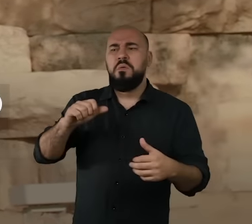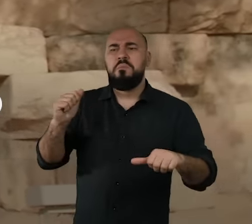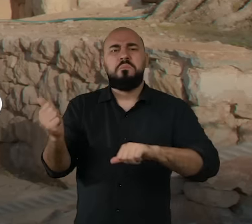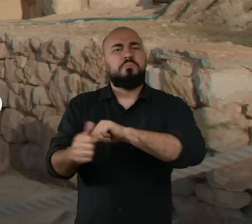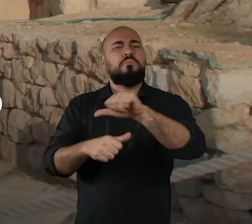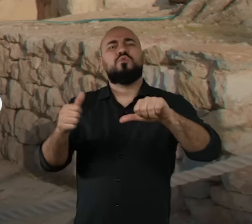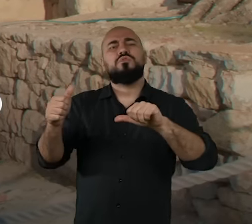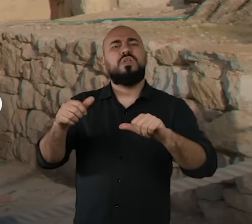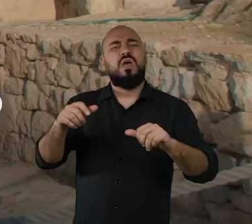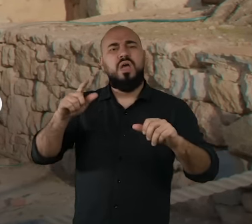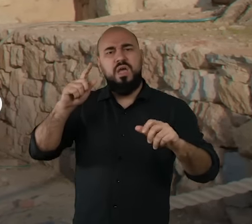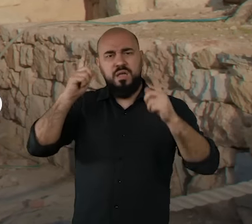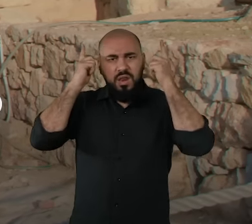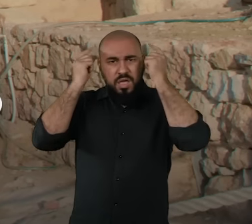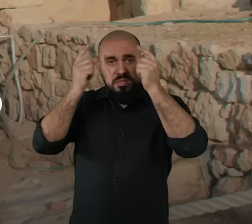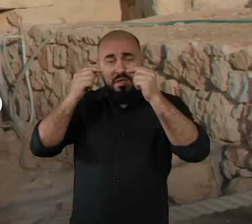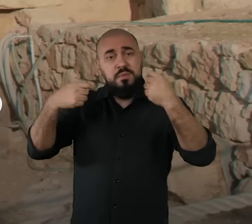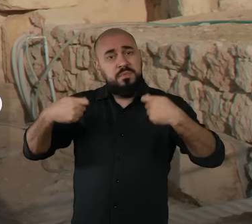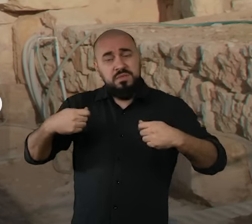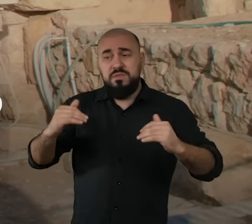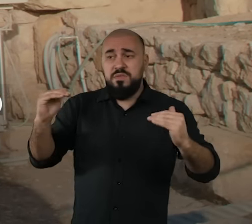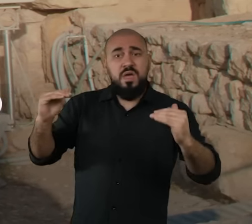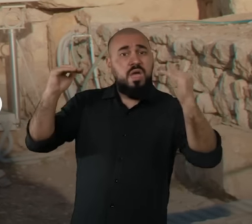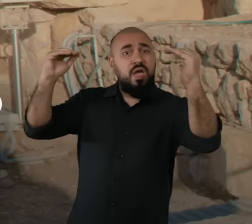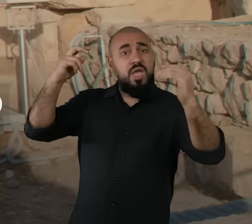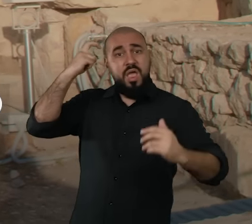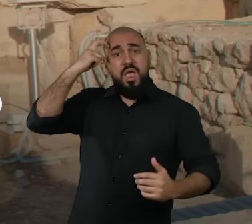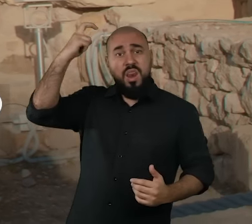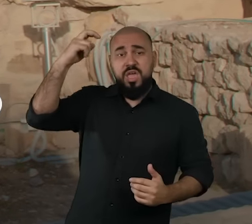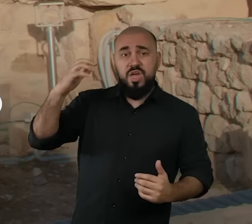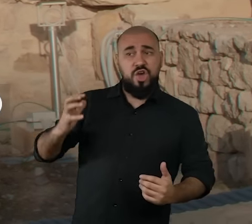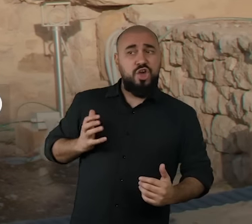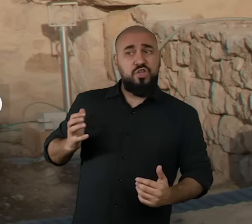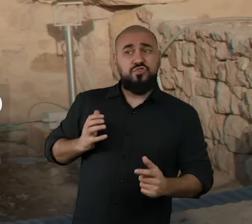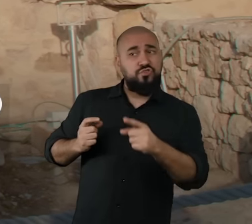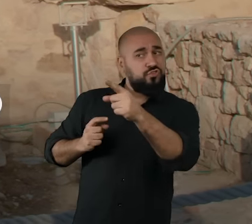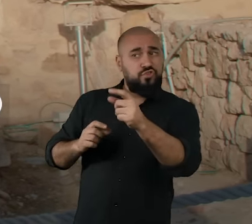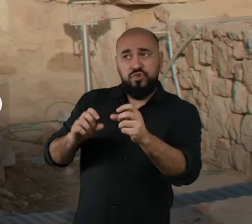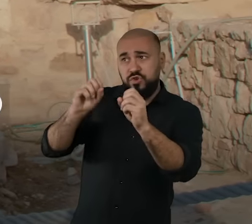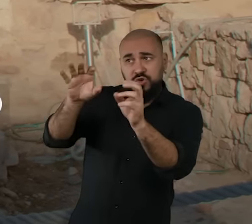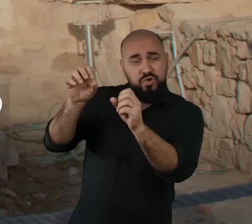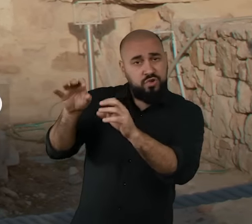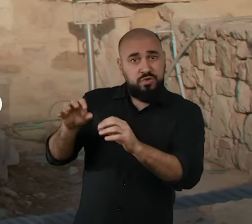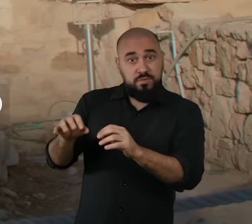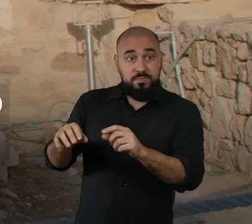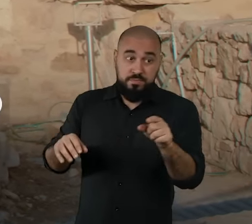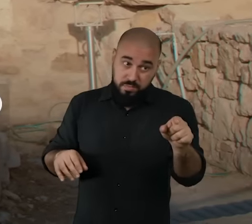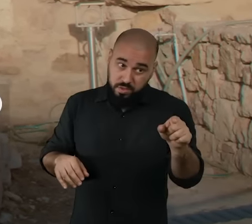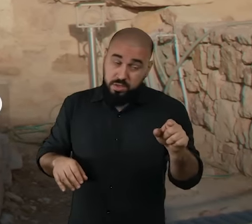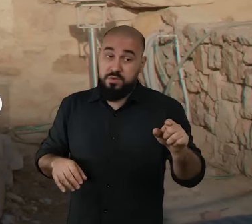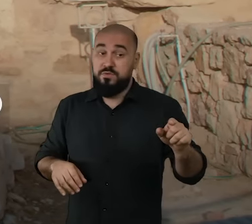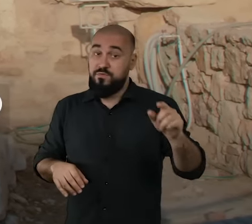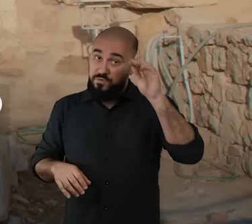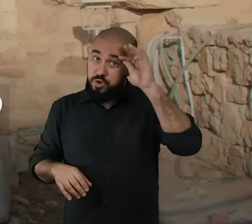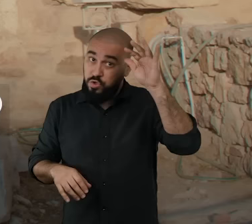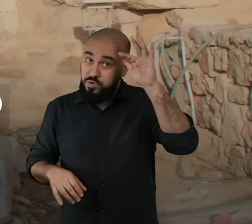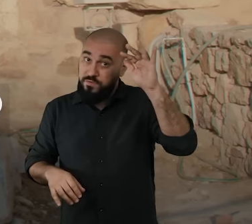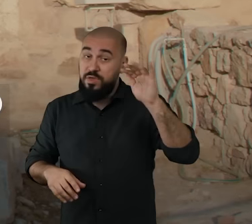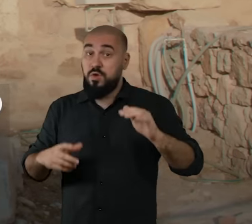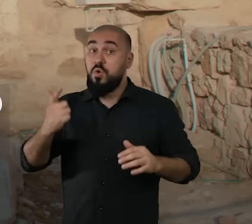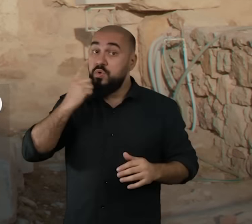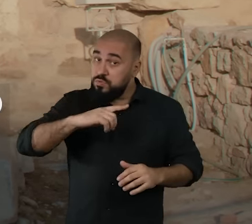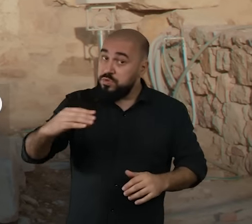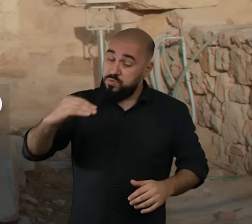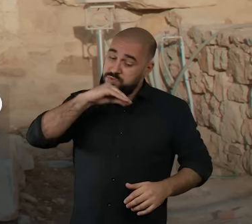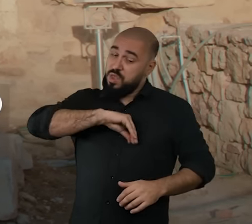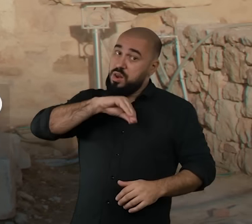elite. E assim eles o fizeram, sendo os primeiros professores de filosofia a receber salário para